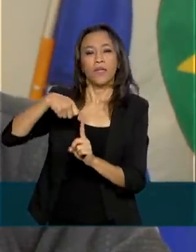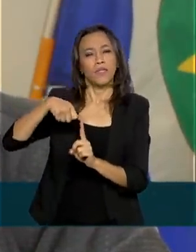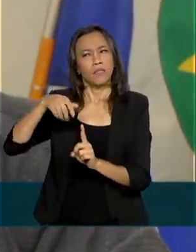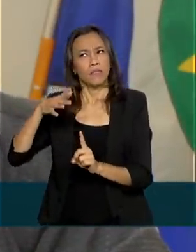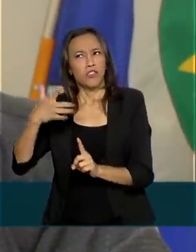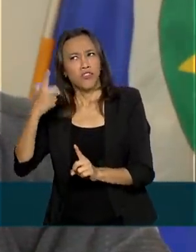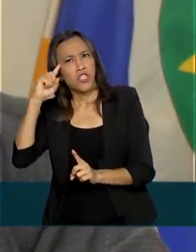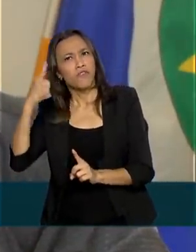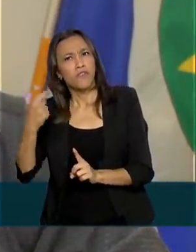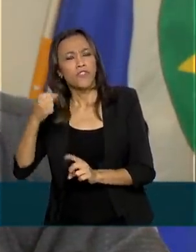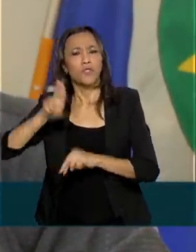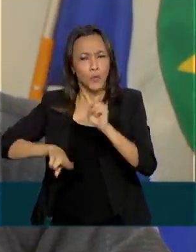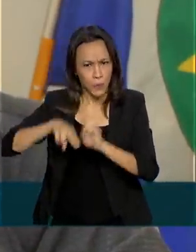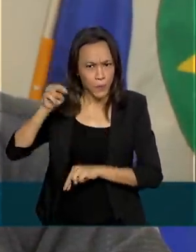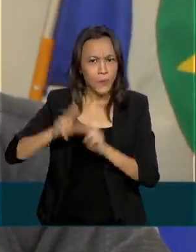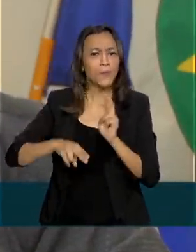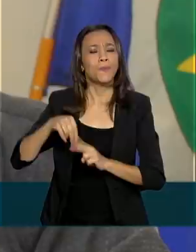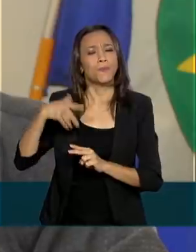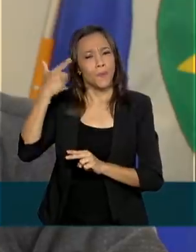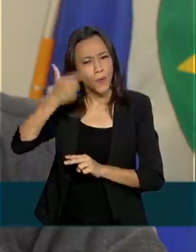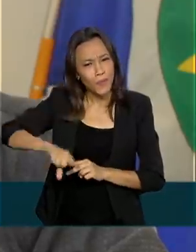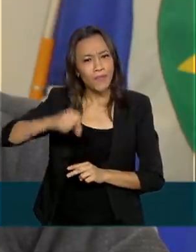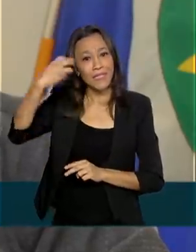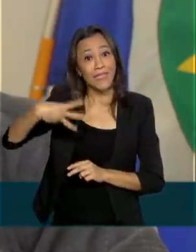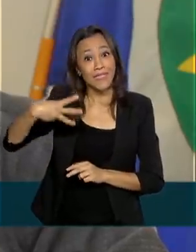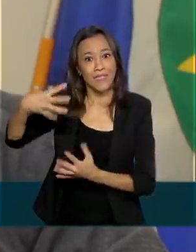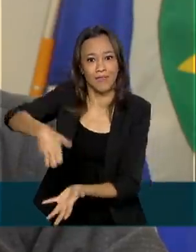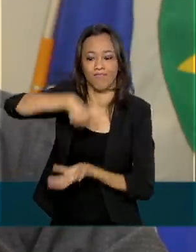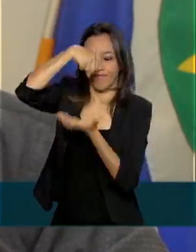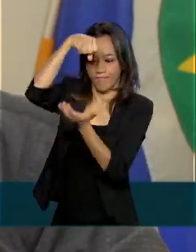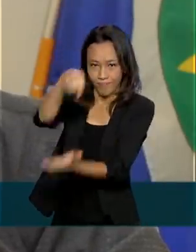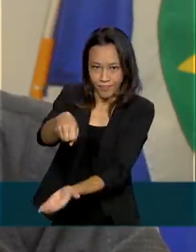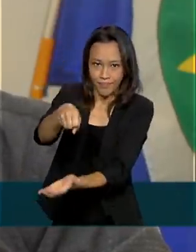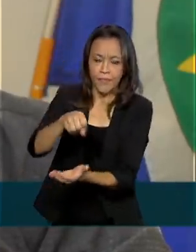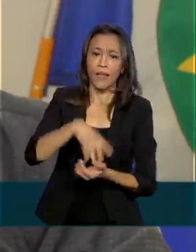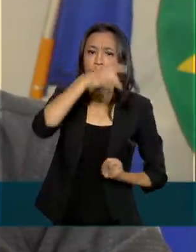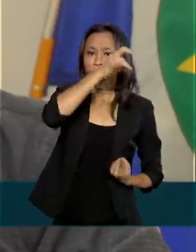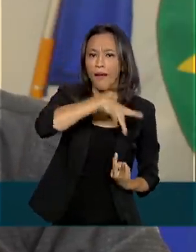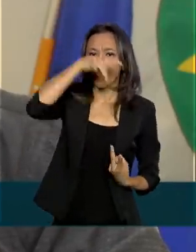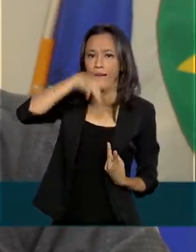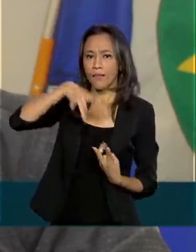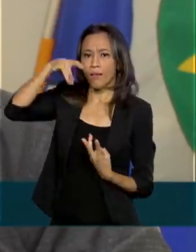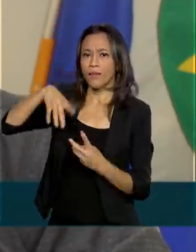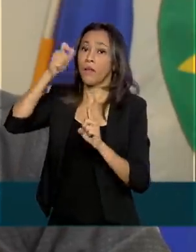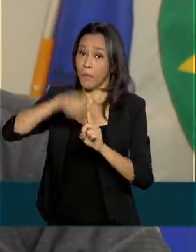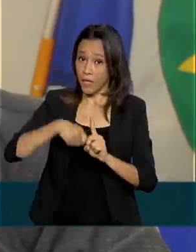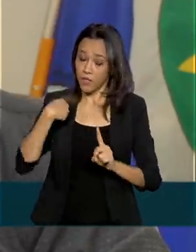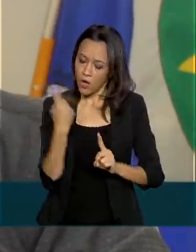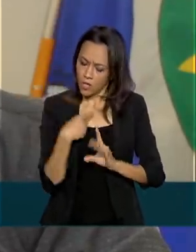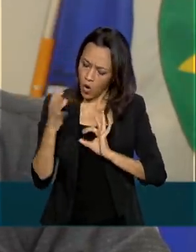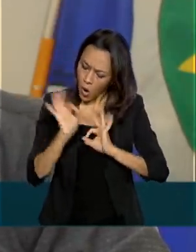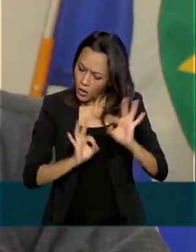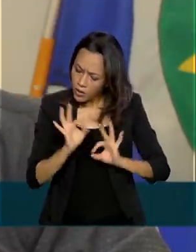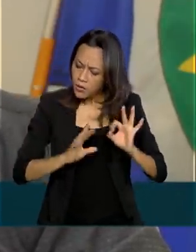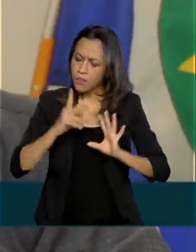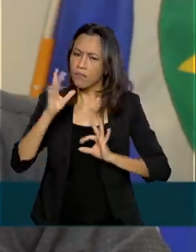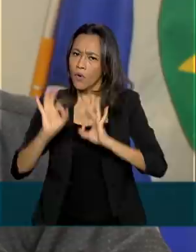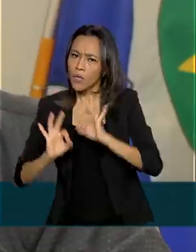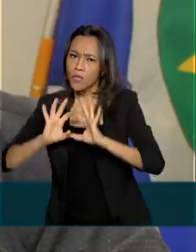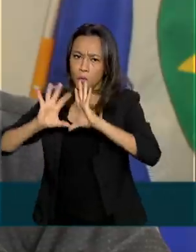para o dia 20 de junho, para fazer a nossa terceira distribuição. A cada mês, nós estamos nos estruturando, nos organizando